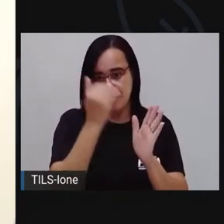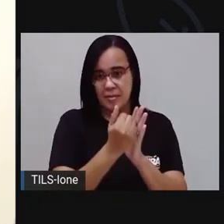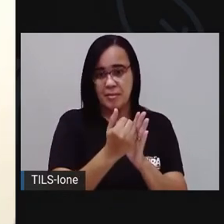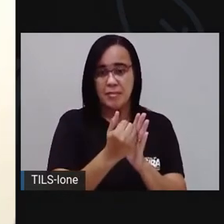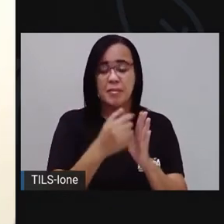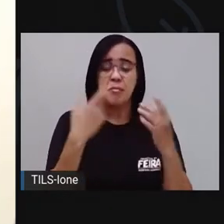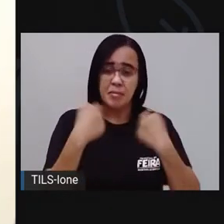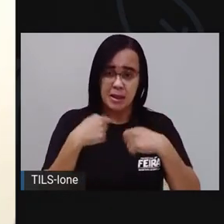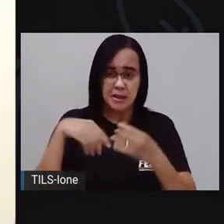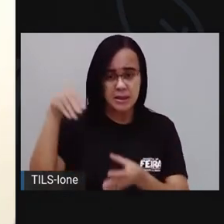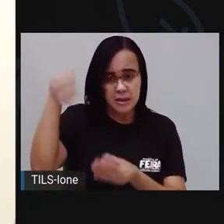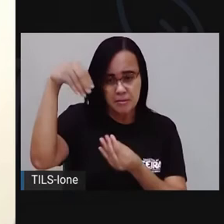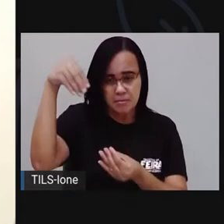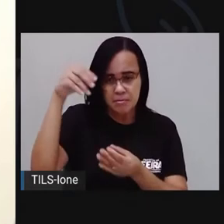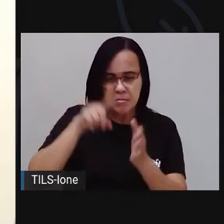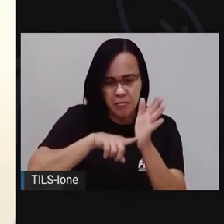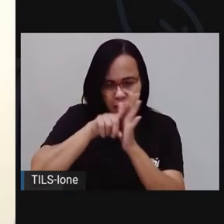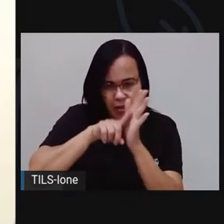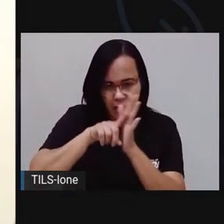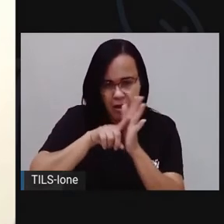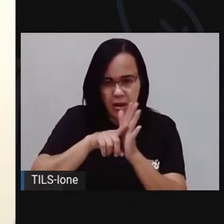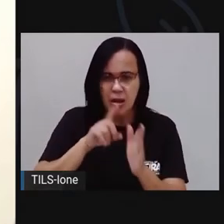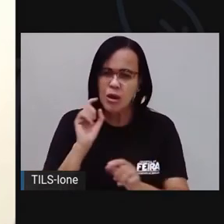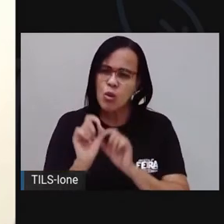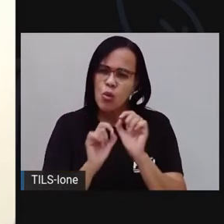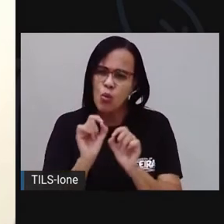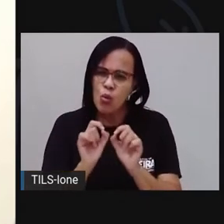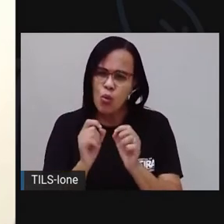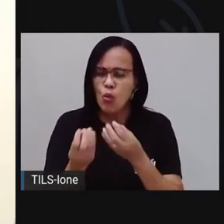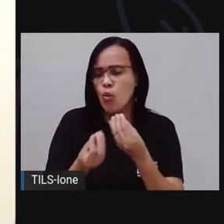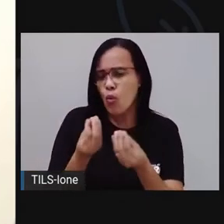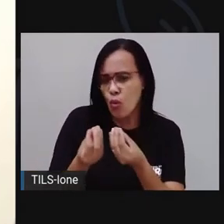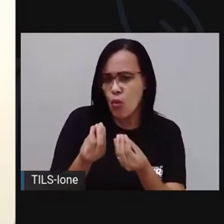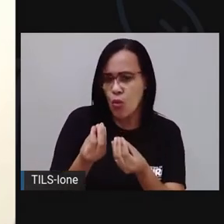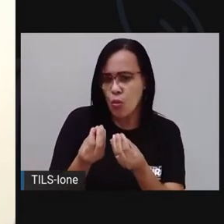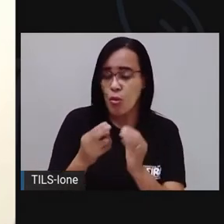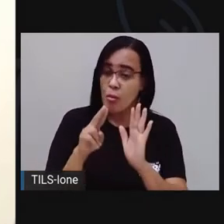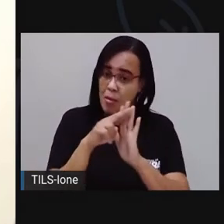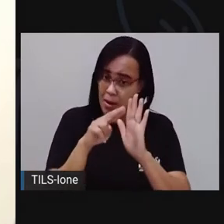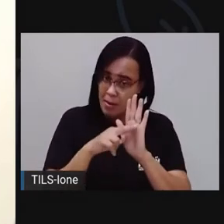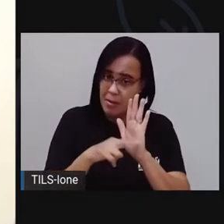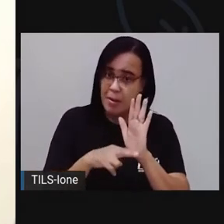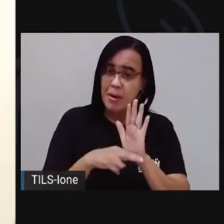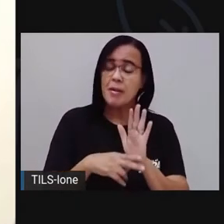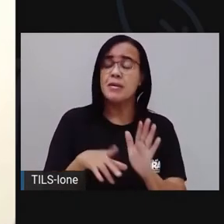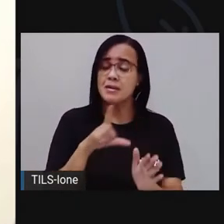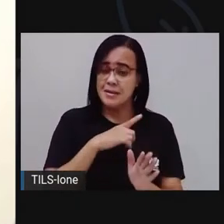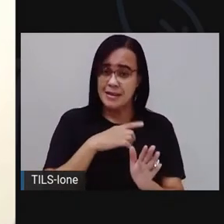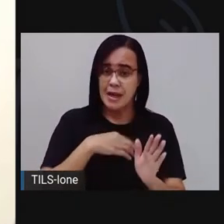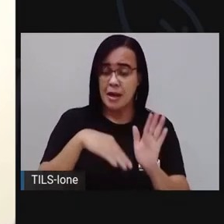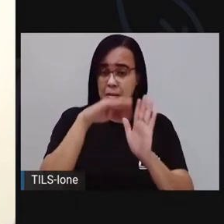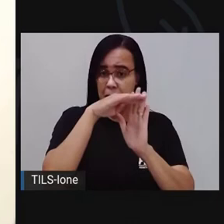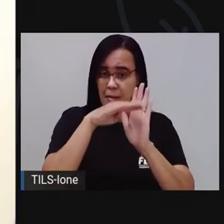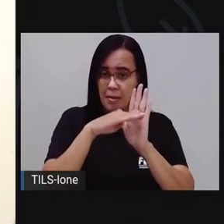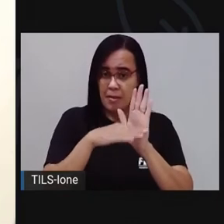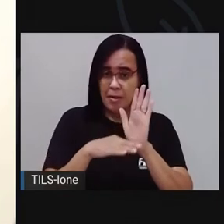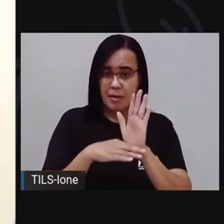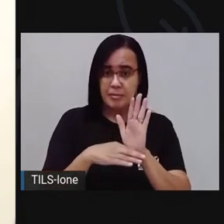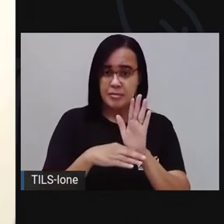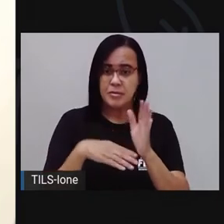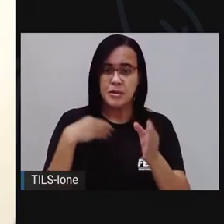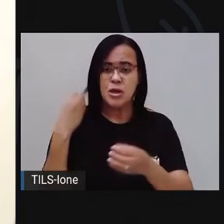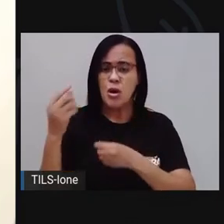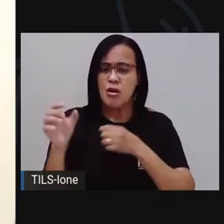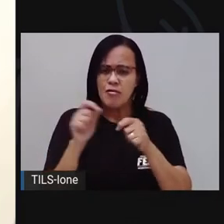farinha de milho vem mostrando a receita, né? Que aí você pode se basear por ela. Então, tem aqui o modo de